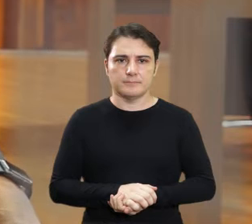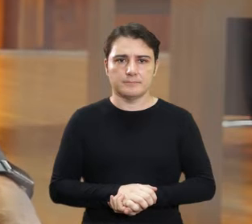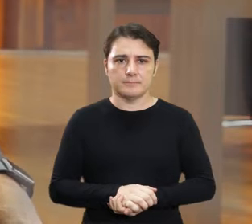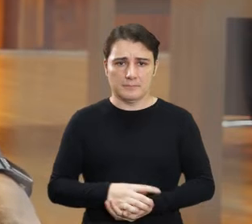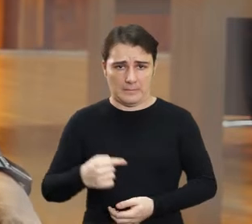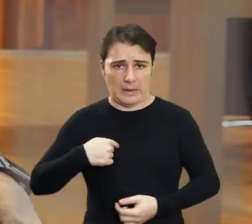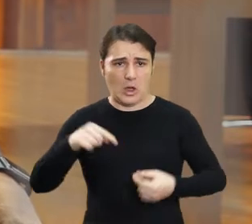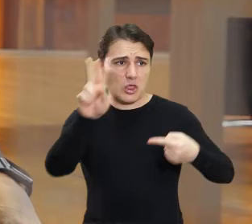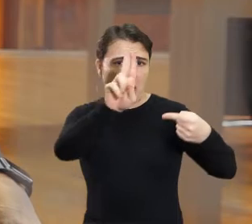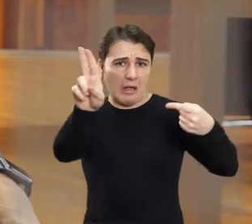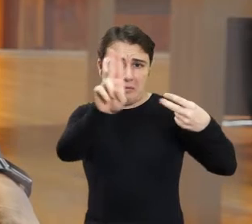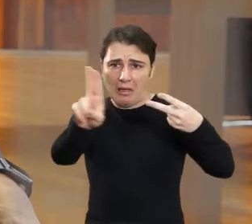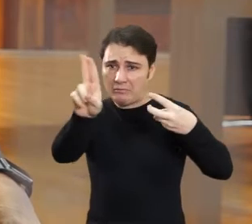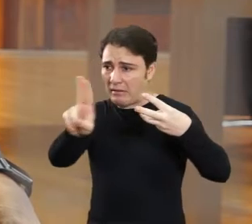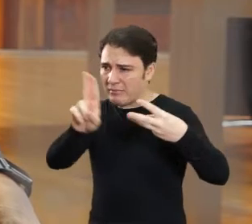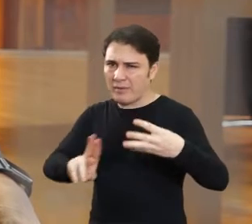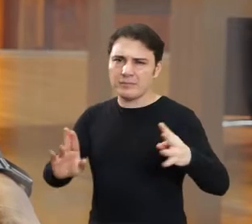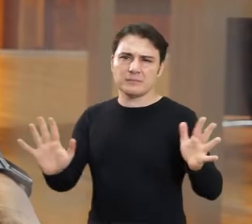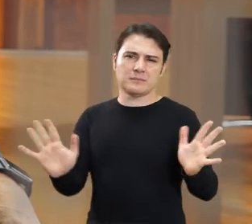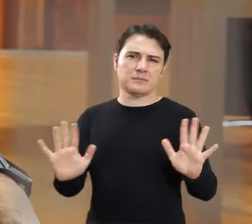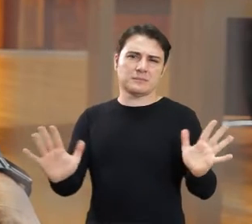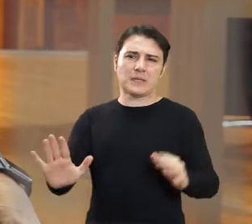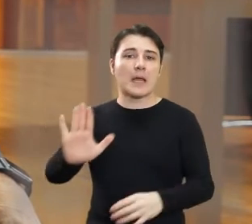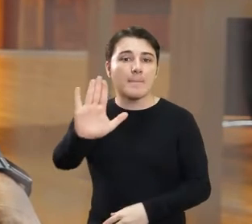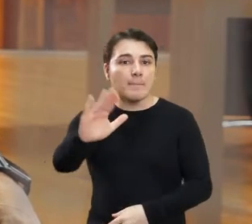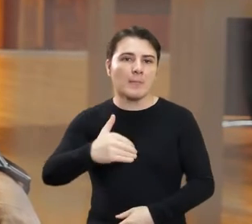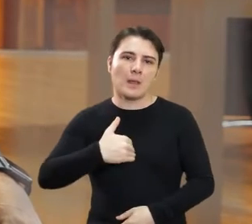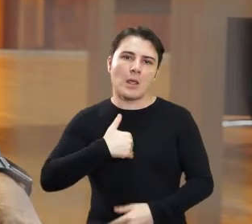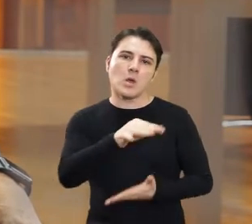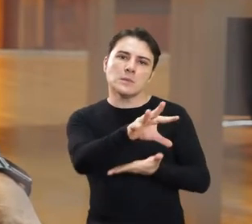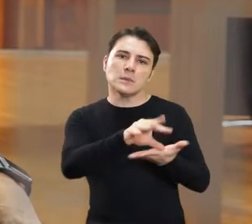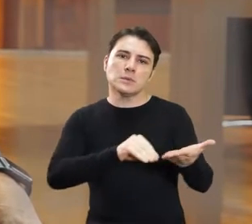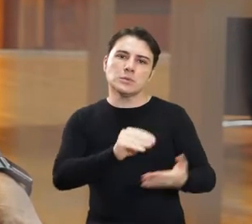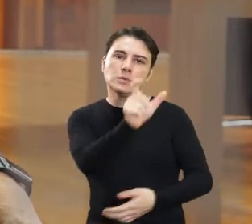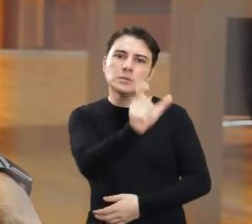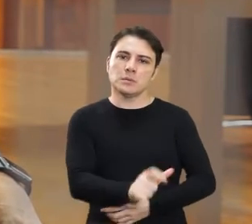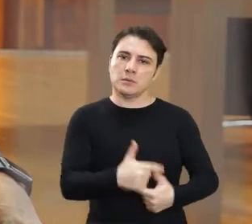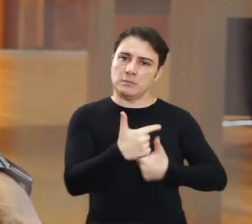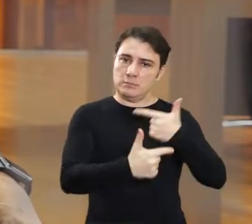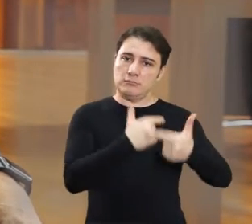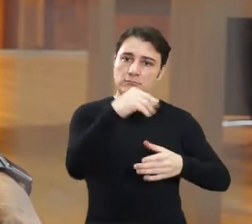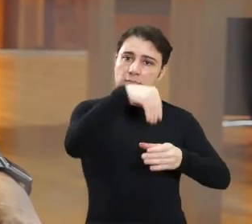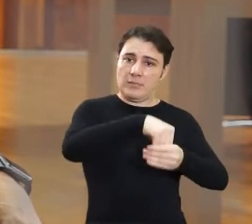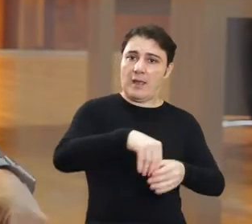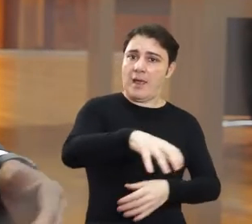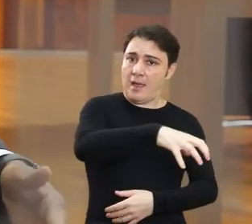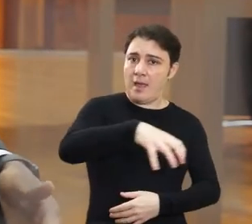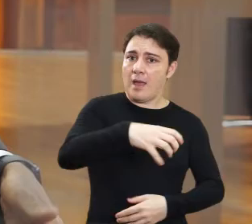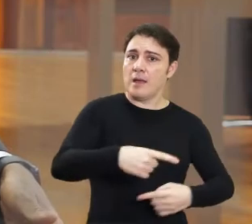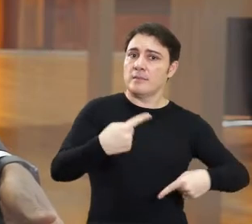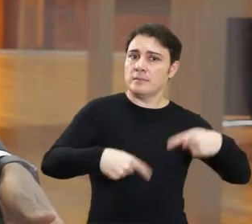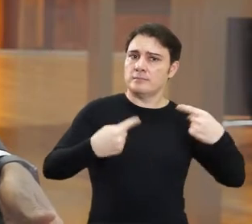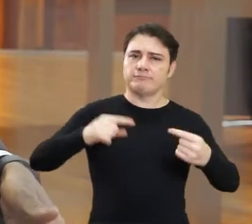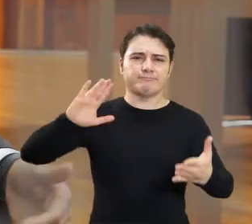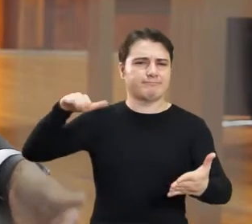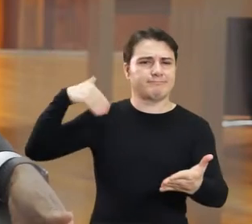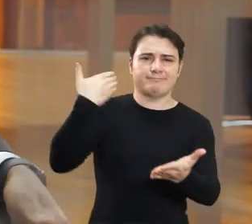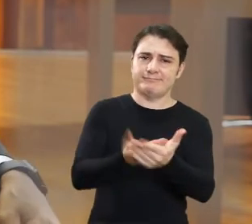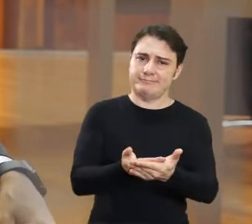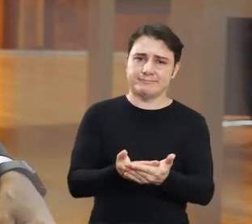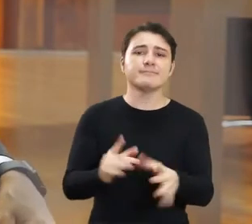Eu não vou citar nomes, mas eu me inspiro justamente naqueles que estão na política